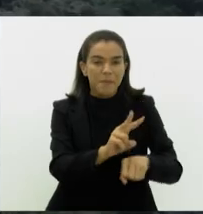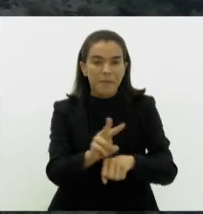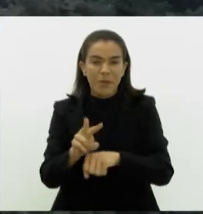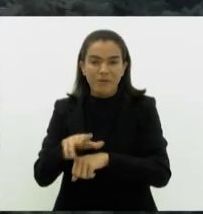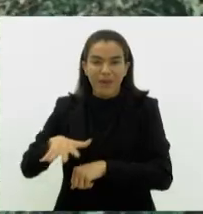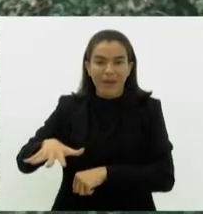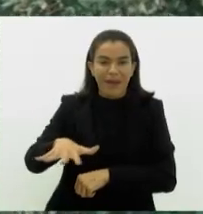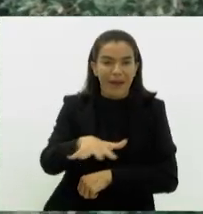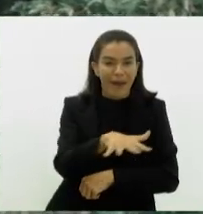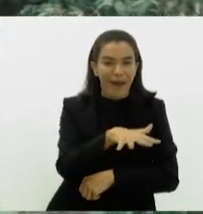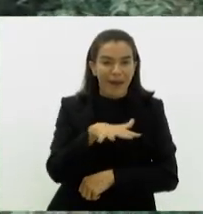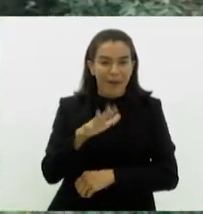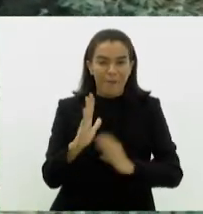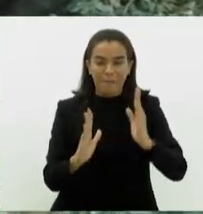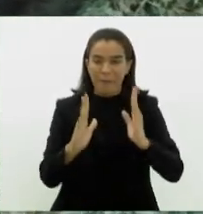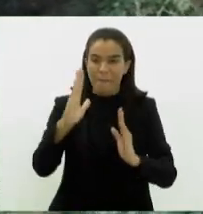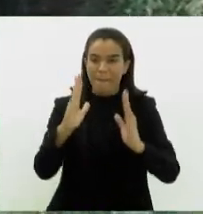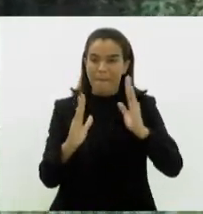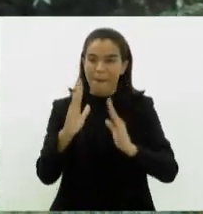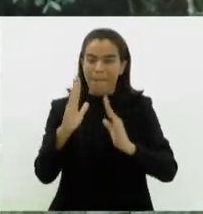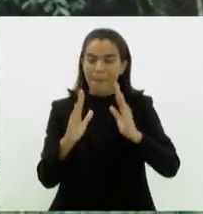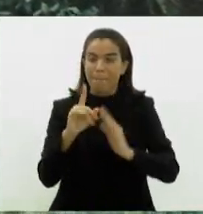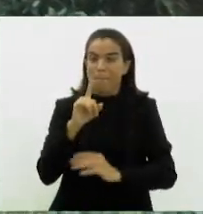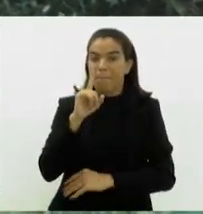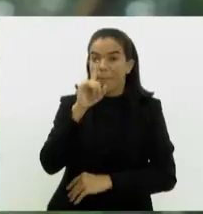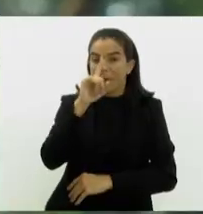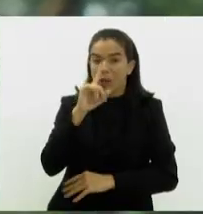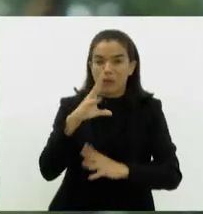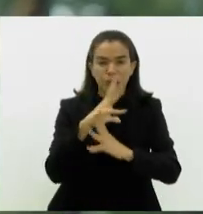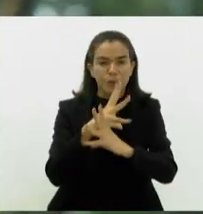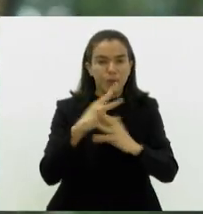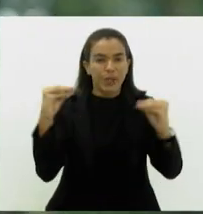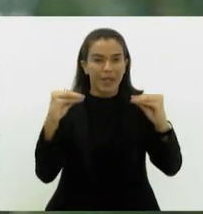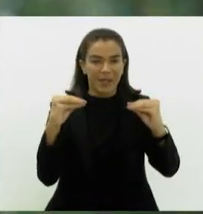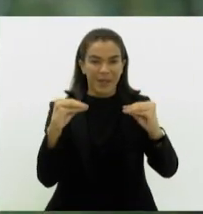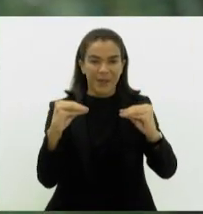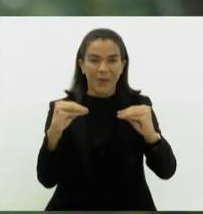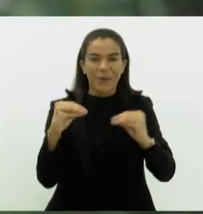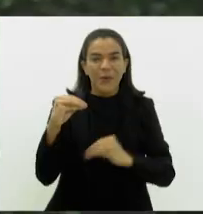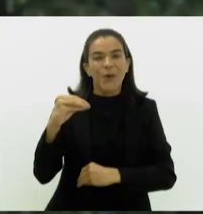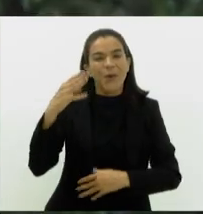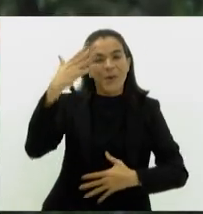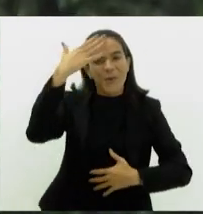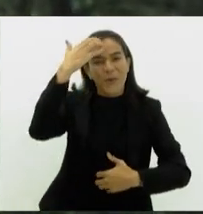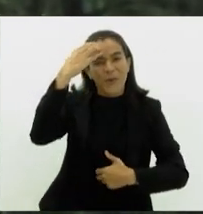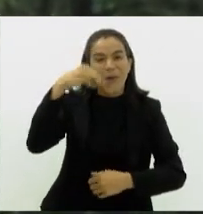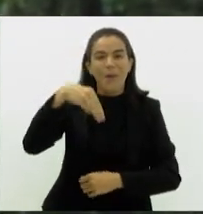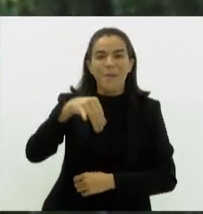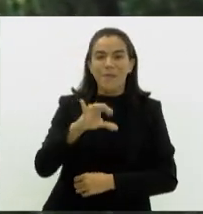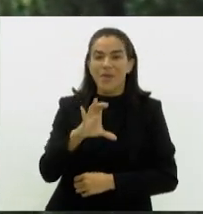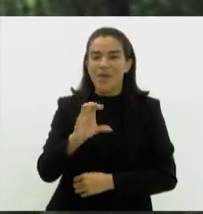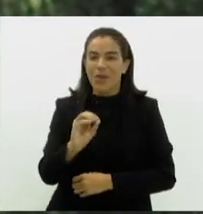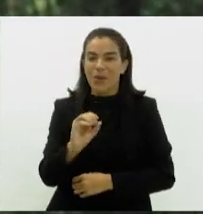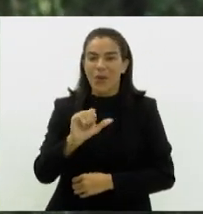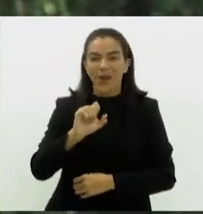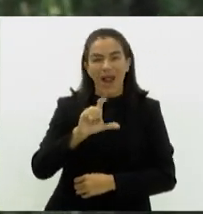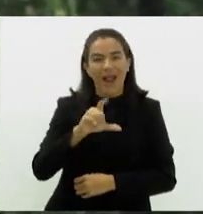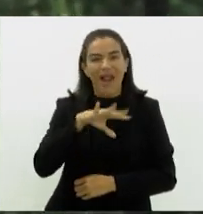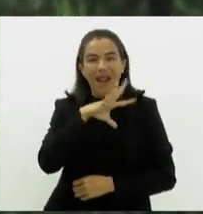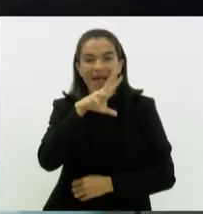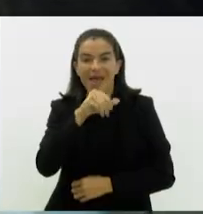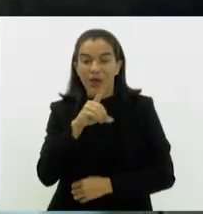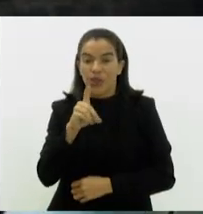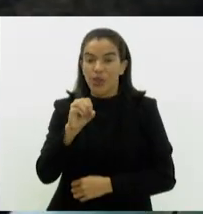nativa, na época muito ameaçada de extinção, como o mico leão dourado. De acordo com o censo feito no ano